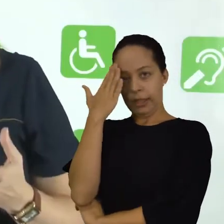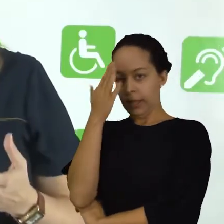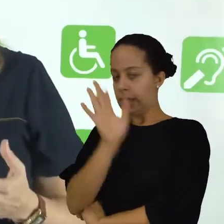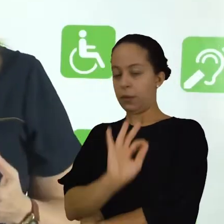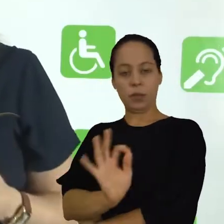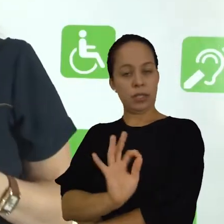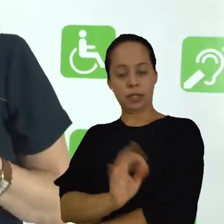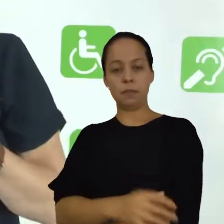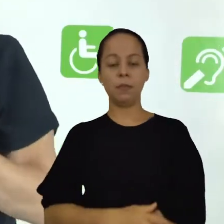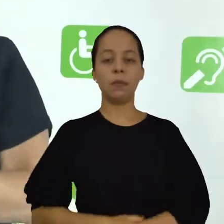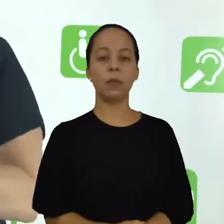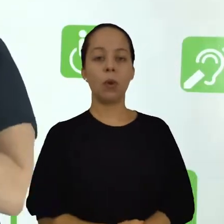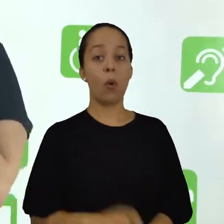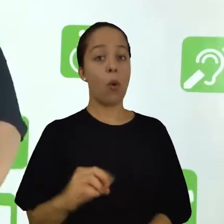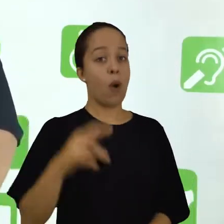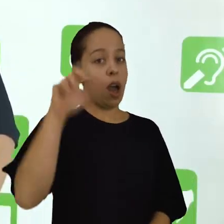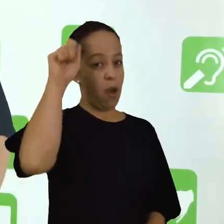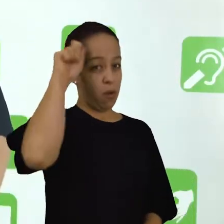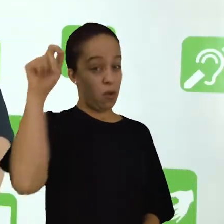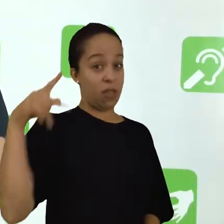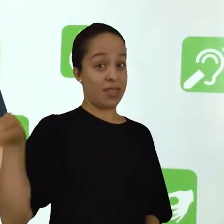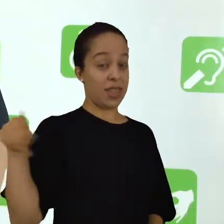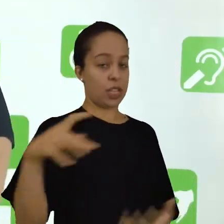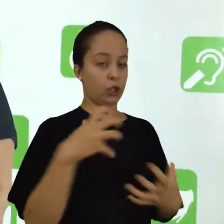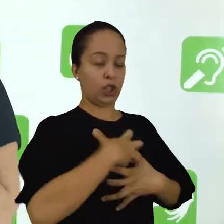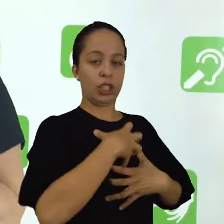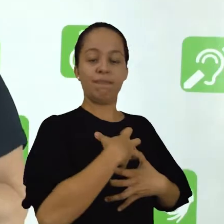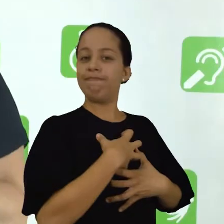não compreender o estilo do autor,